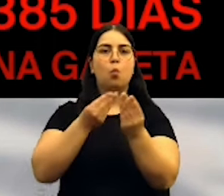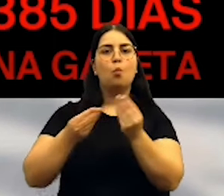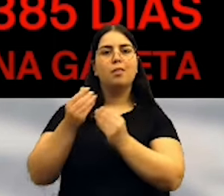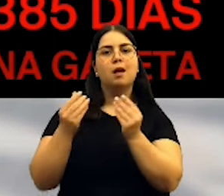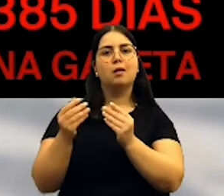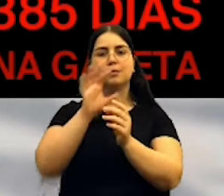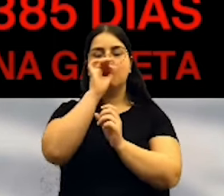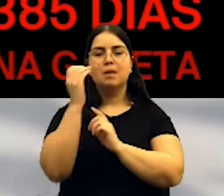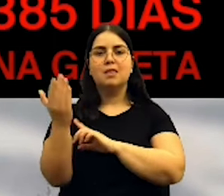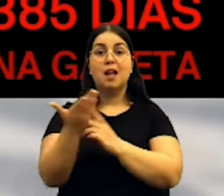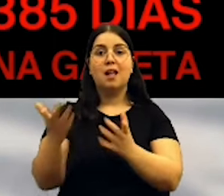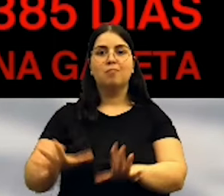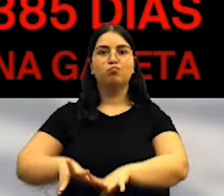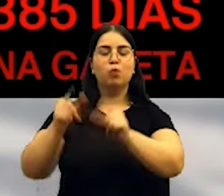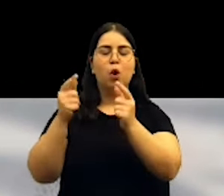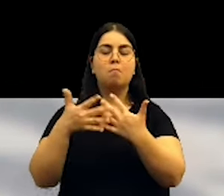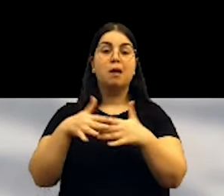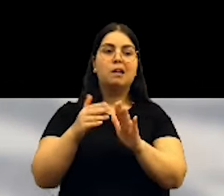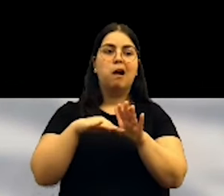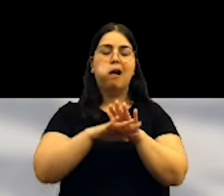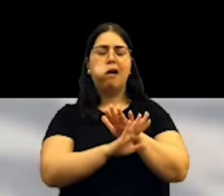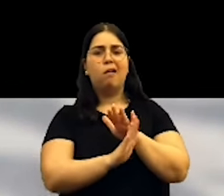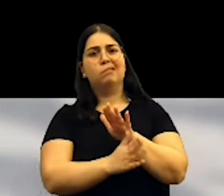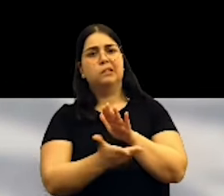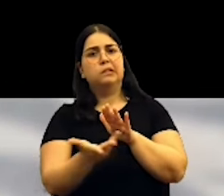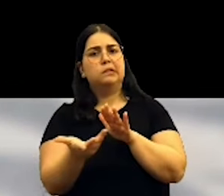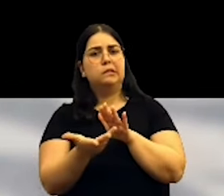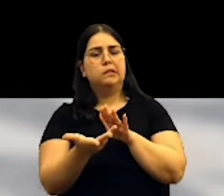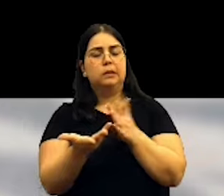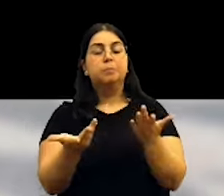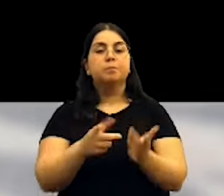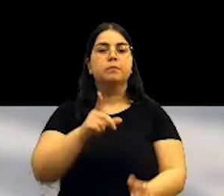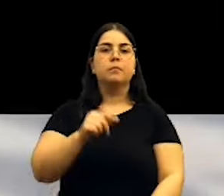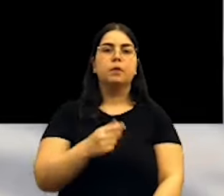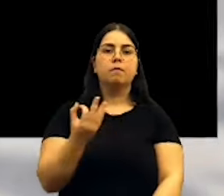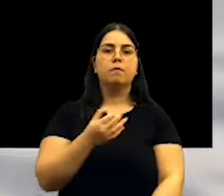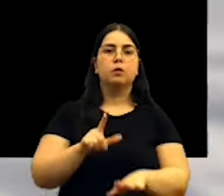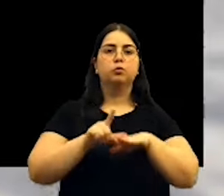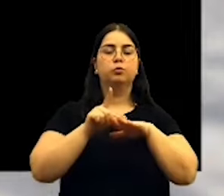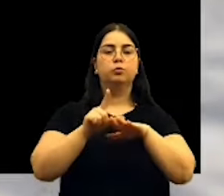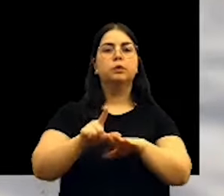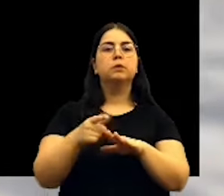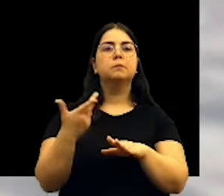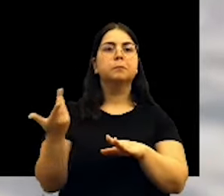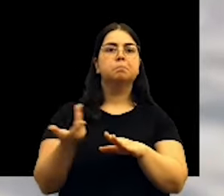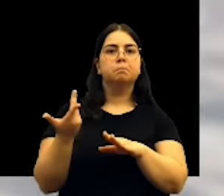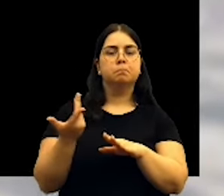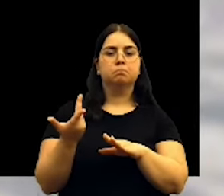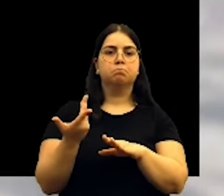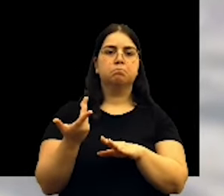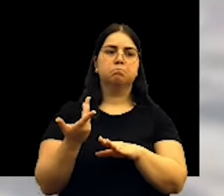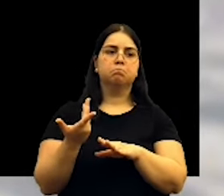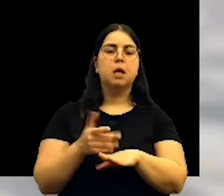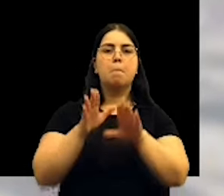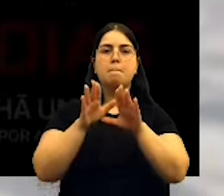mas também já tinha passado, o livro não ficou absolutamente